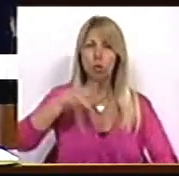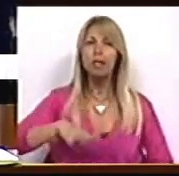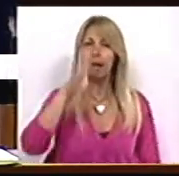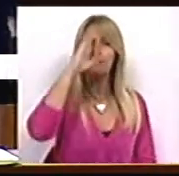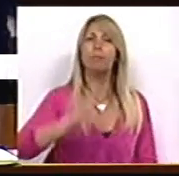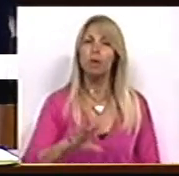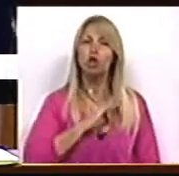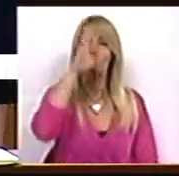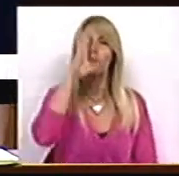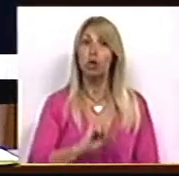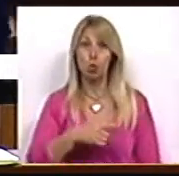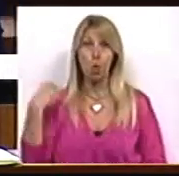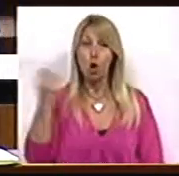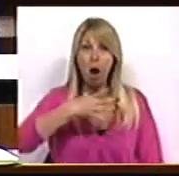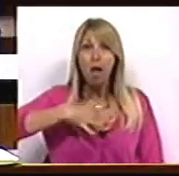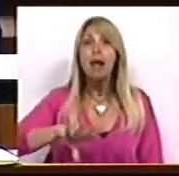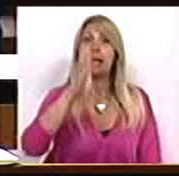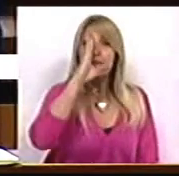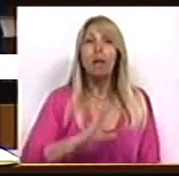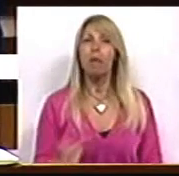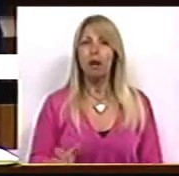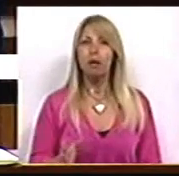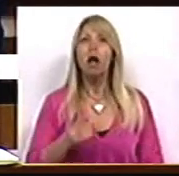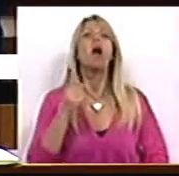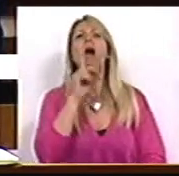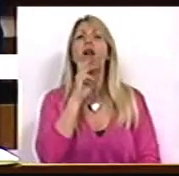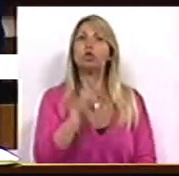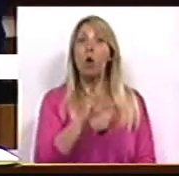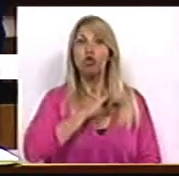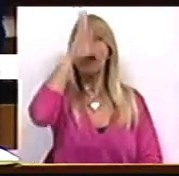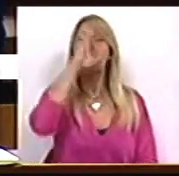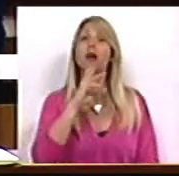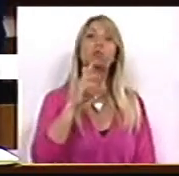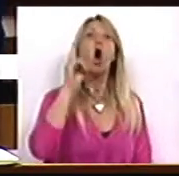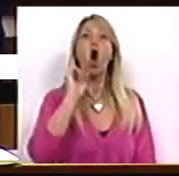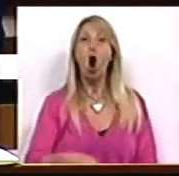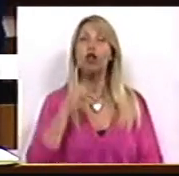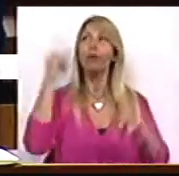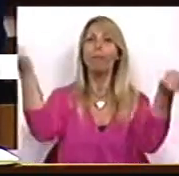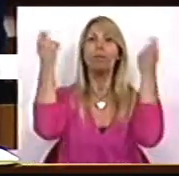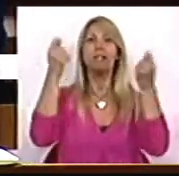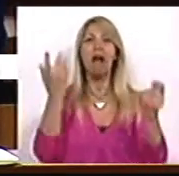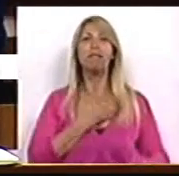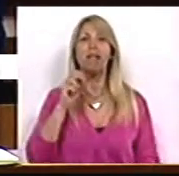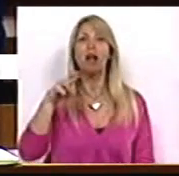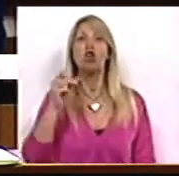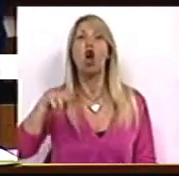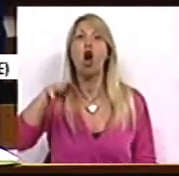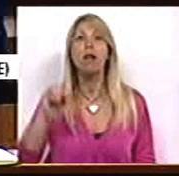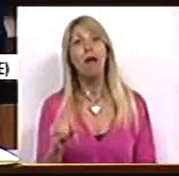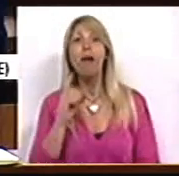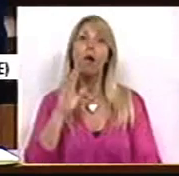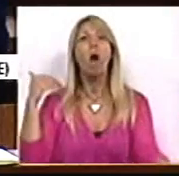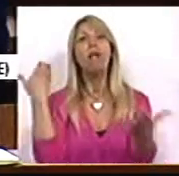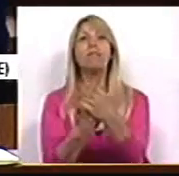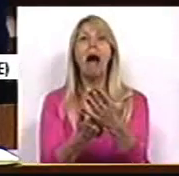o que nós queremos saber, é a resposta do Sr. Ministro aos anúncios da Danone, que oferecem estágios em troca de